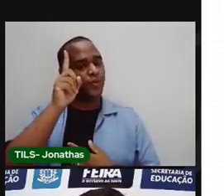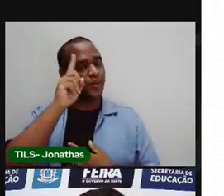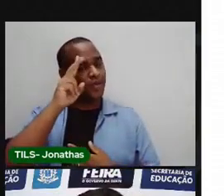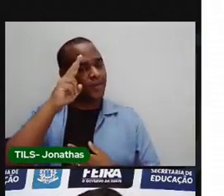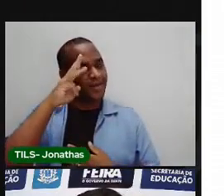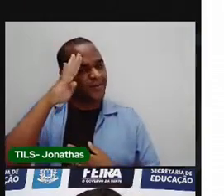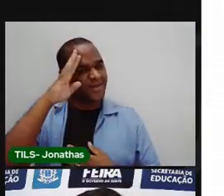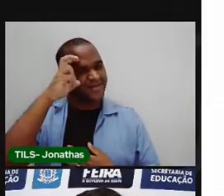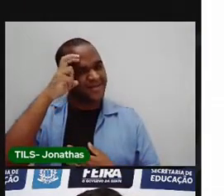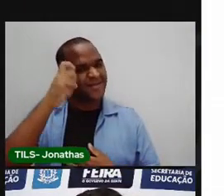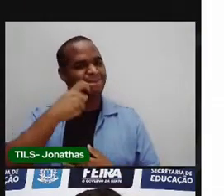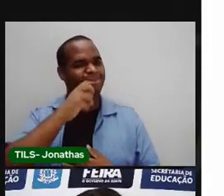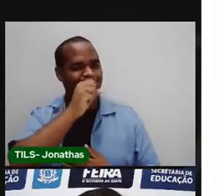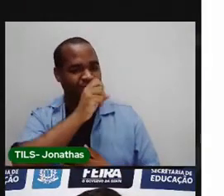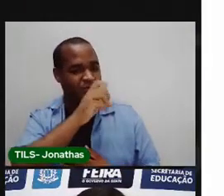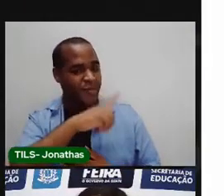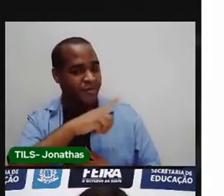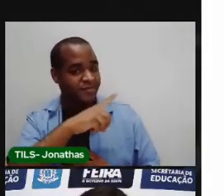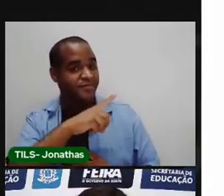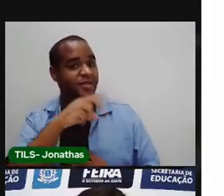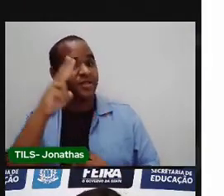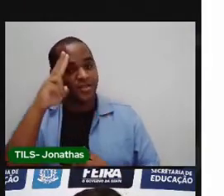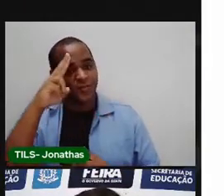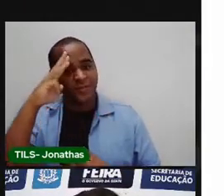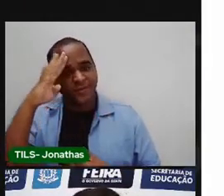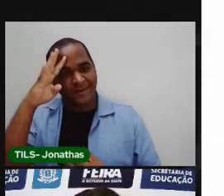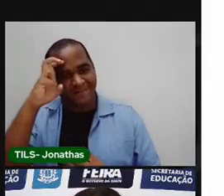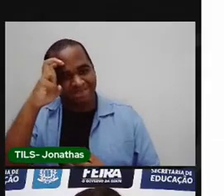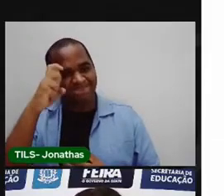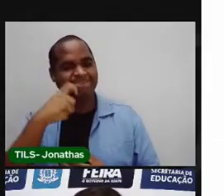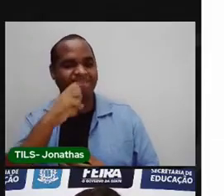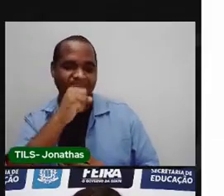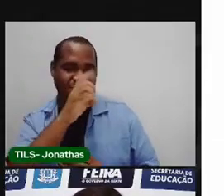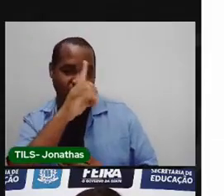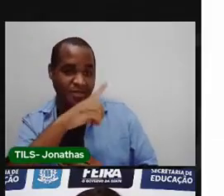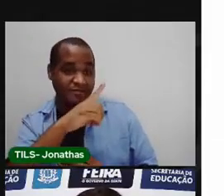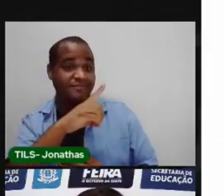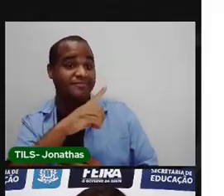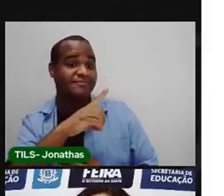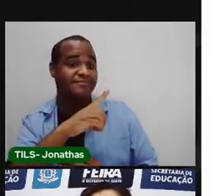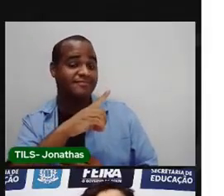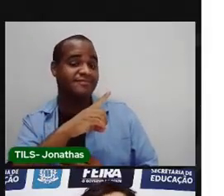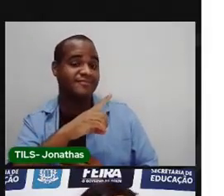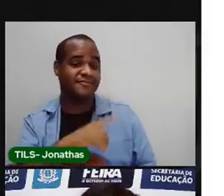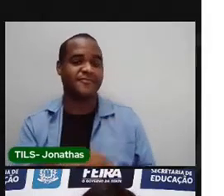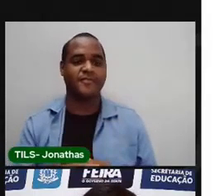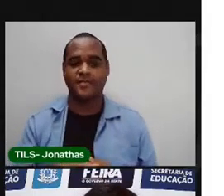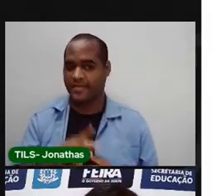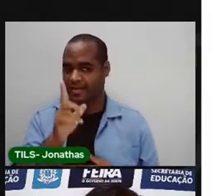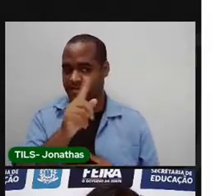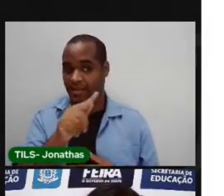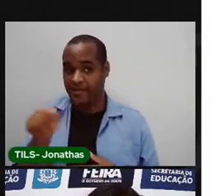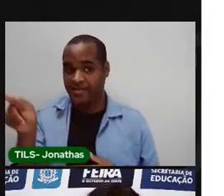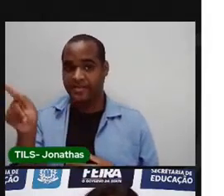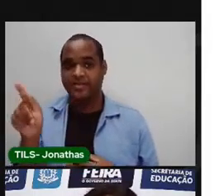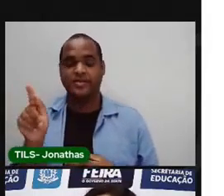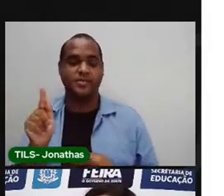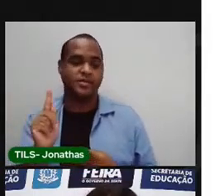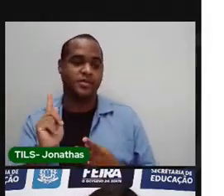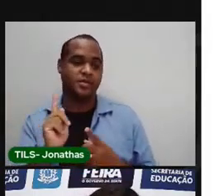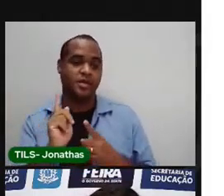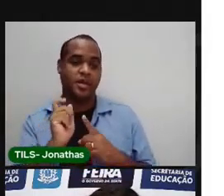Segunda, terça, quarta, quinta, sexta, sábado, domingo. Segunda, terça, quarta, quinta, sexta, sábado e domingo. Semana, semanalmente,